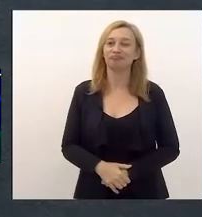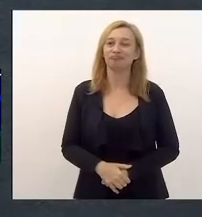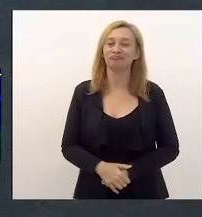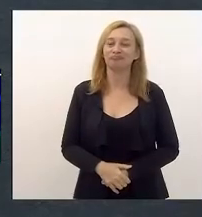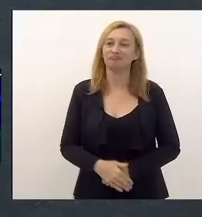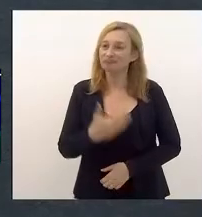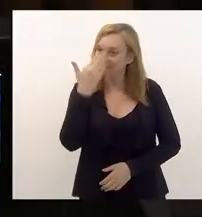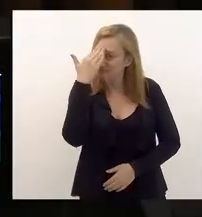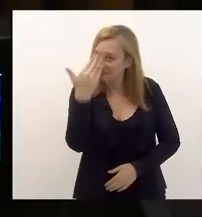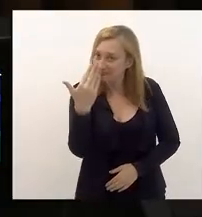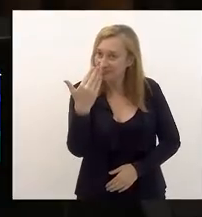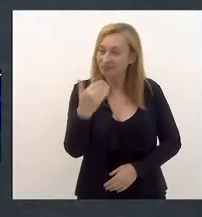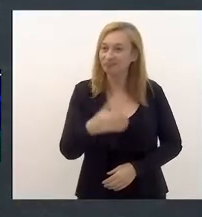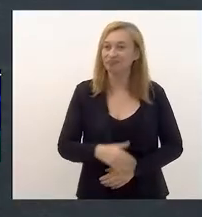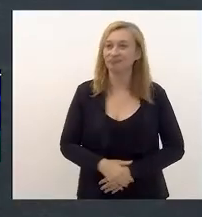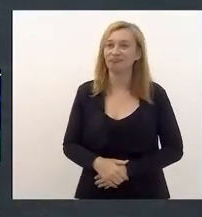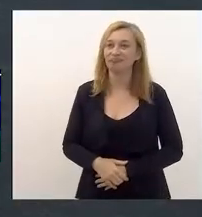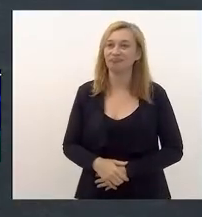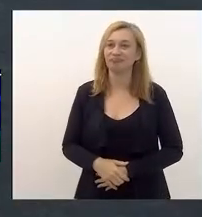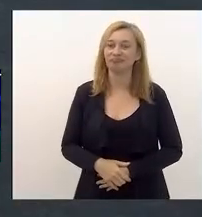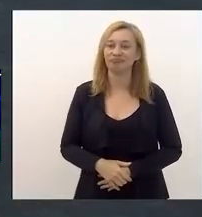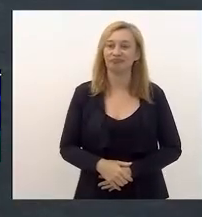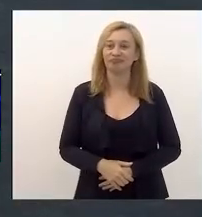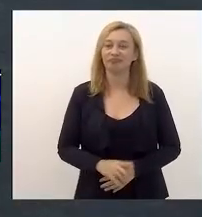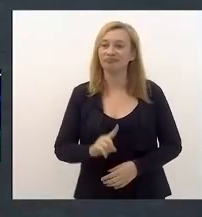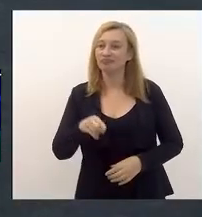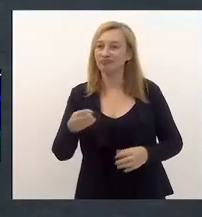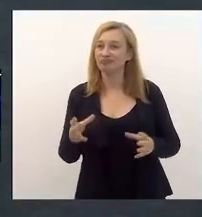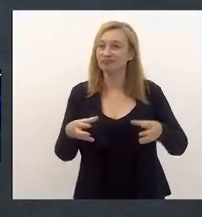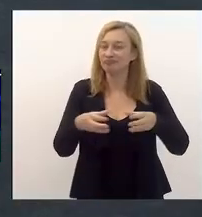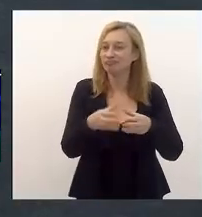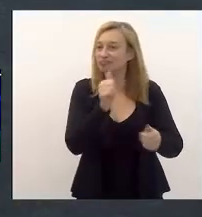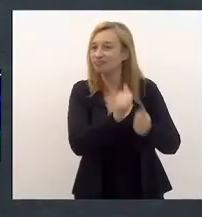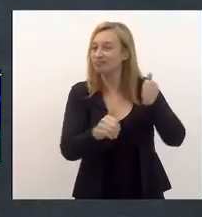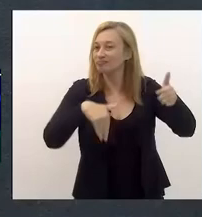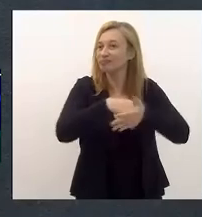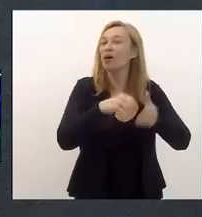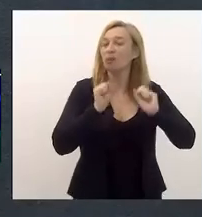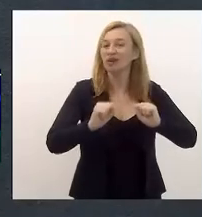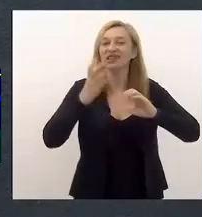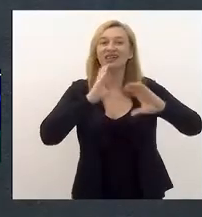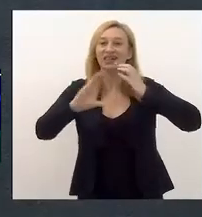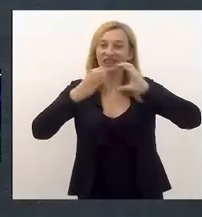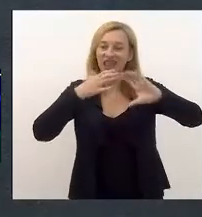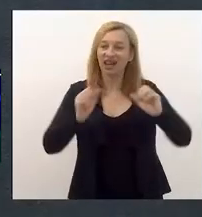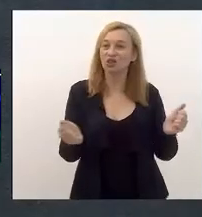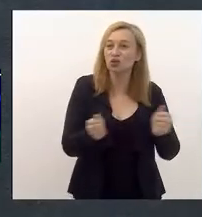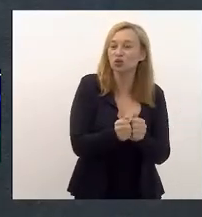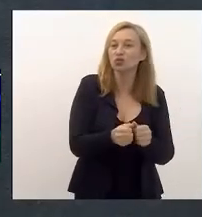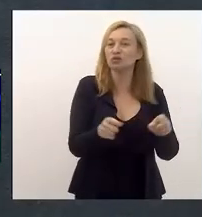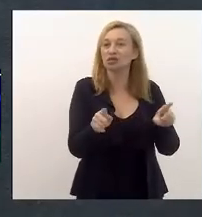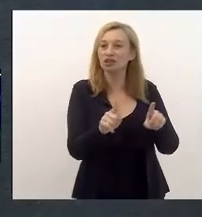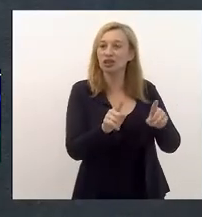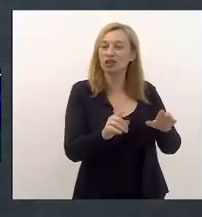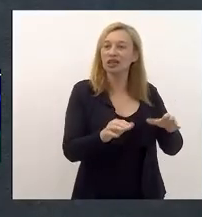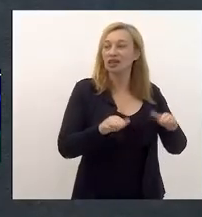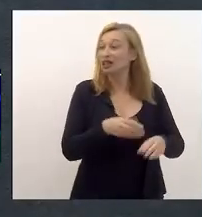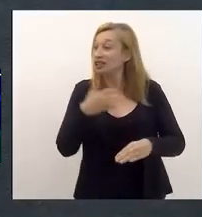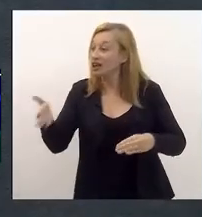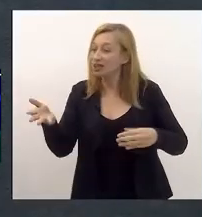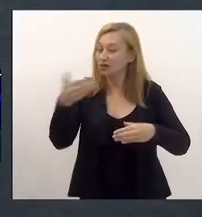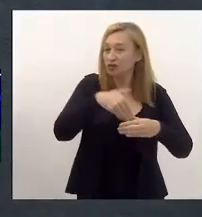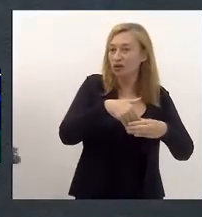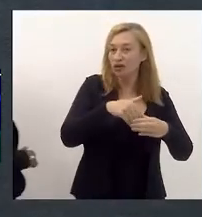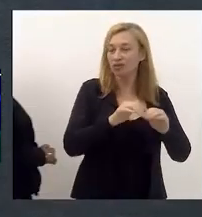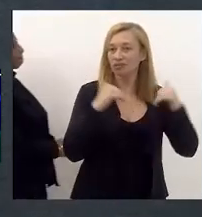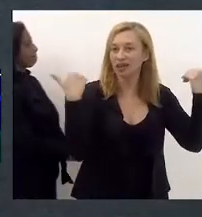Obrigado pela palavra. só a torcida do Flamengo, mas as demais torcidas do Brasil possam cantá-la, e também não só no Maracanã. Nosso Neguinho